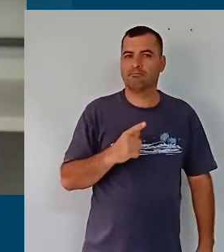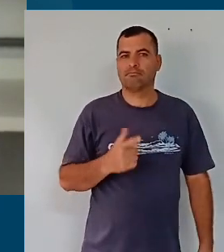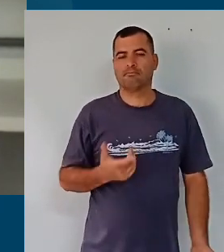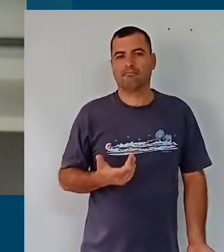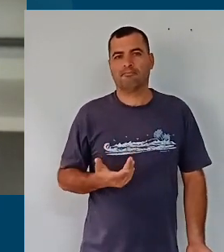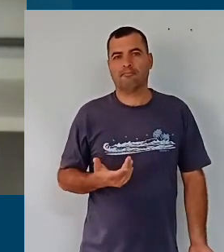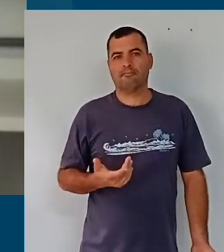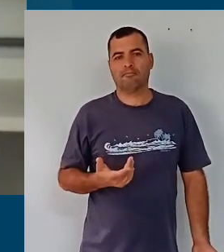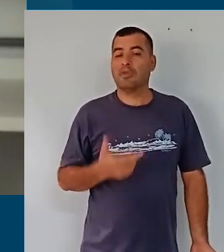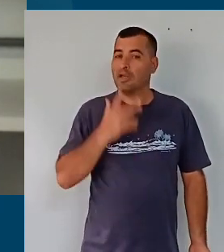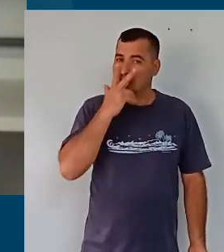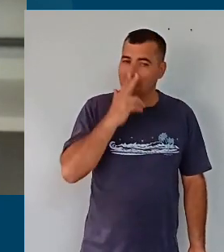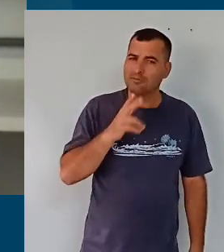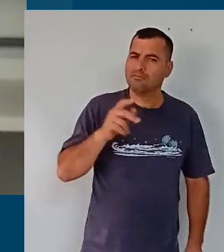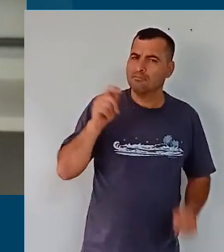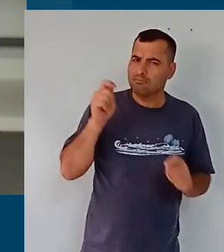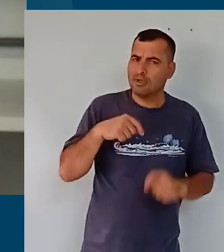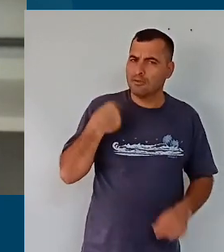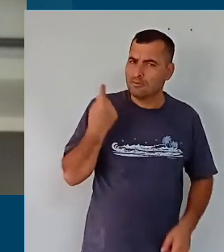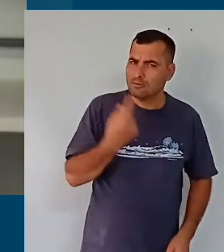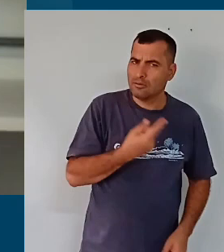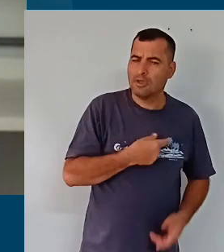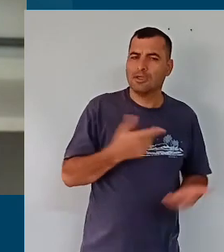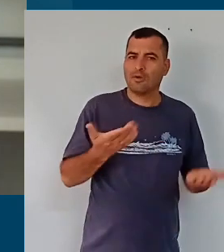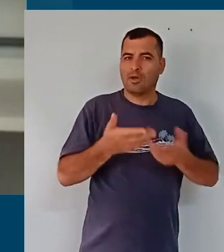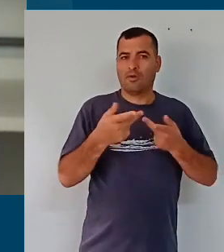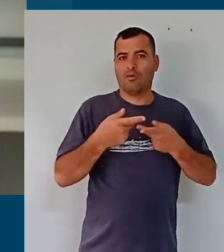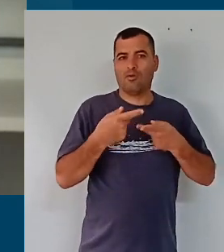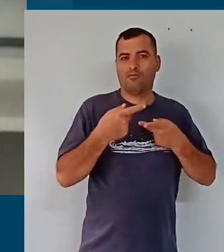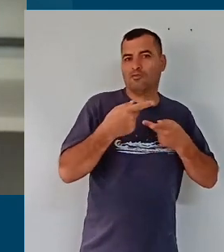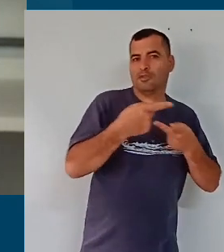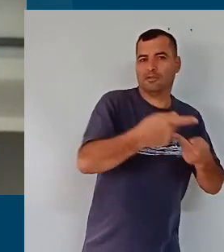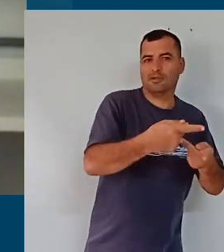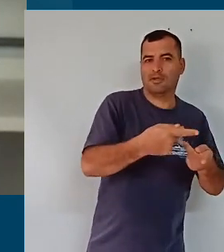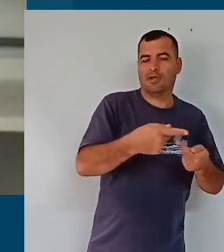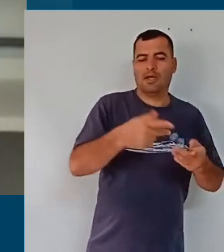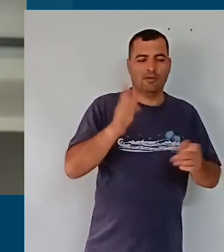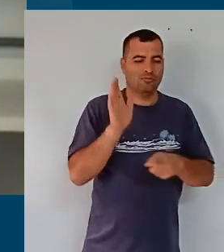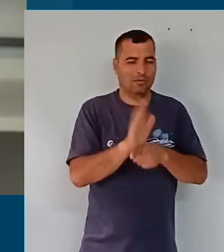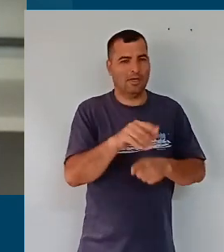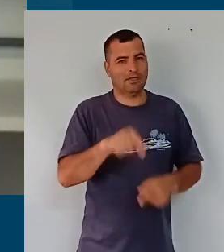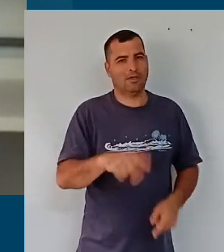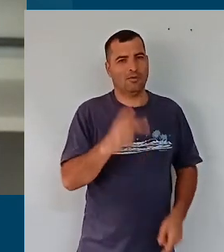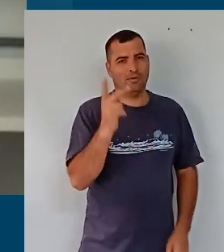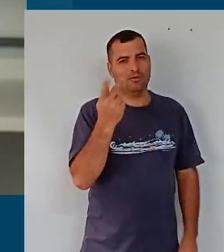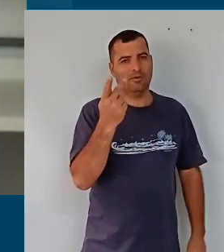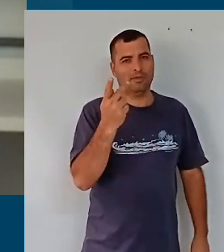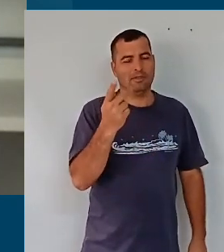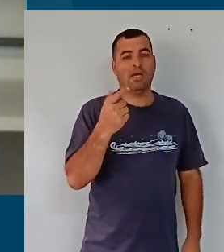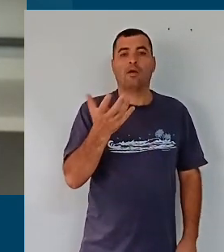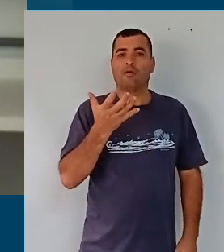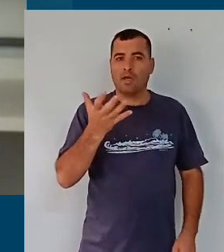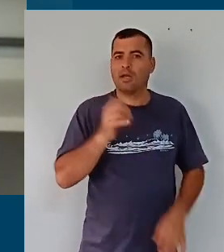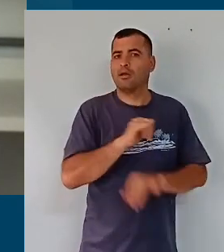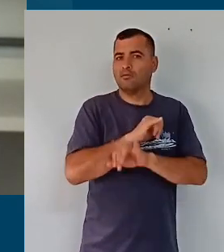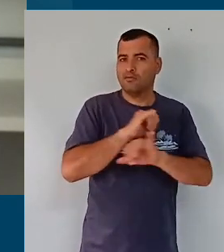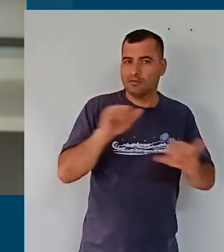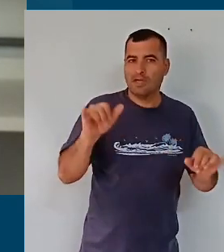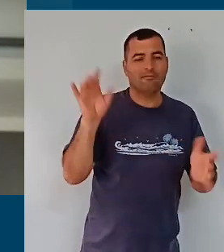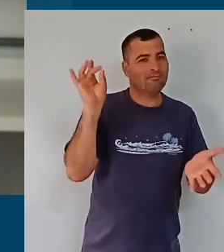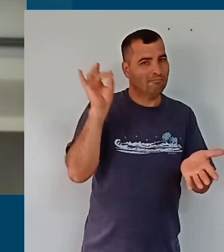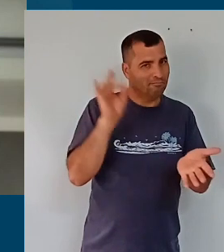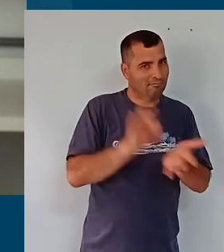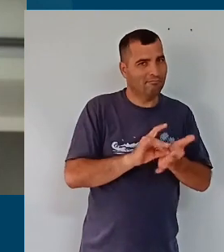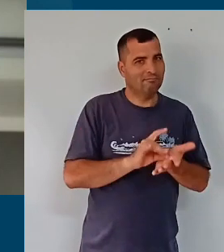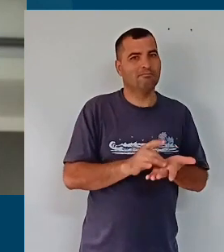e eu acho que talvez tenha sido por isso que nós recebemos esse convite para colaborar com a Hortolândia. Mas quero dizer aqui com a